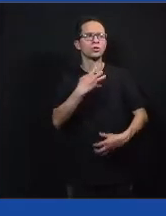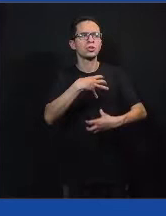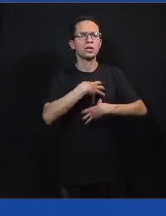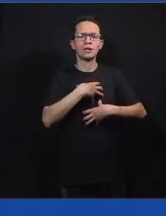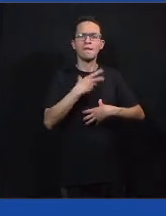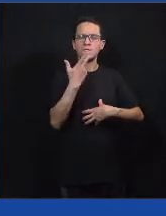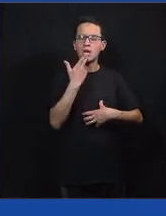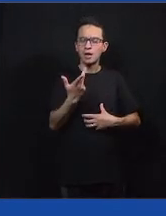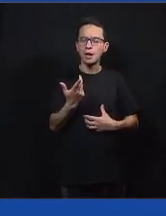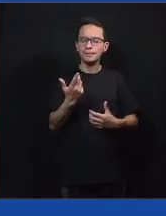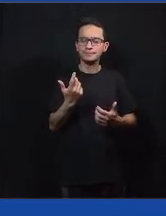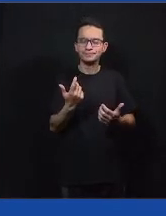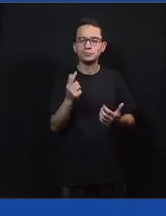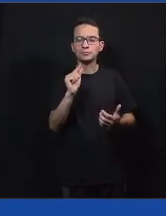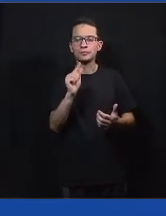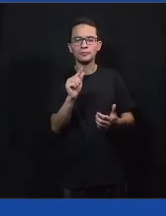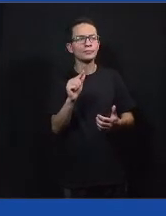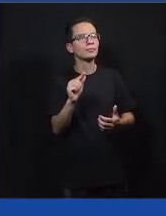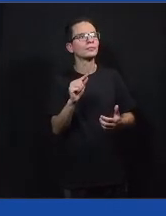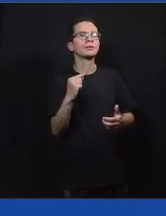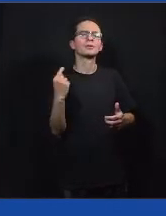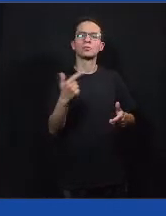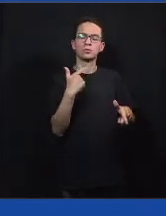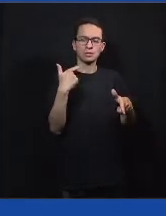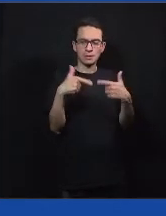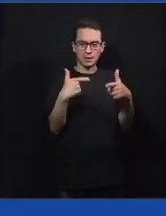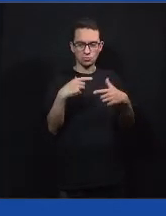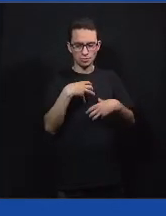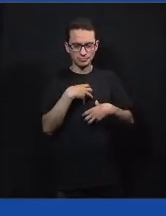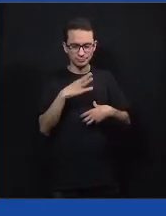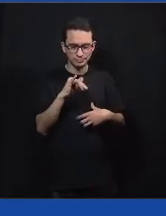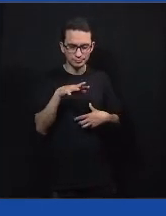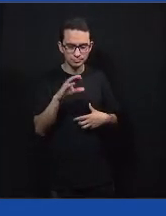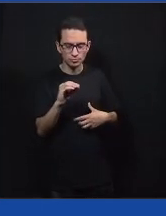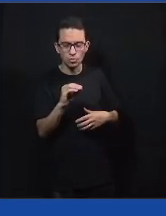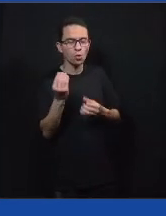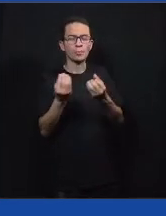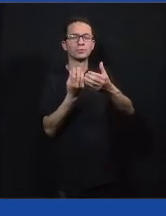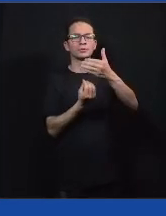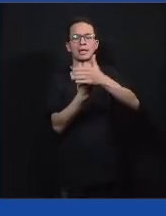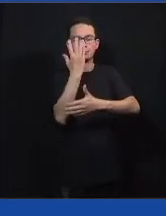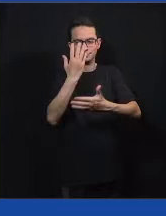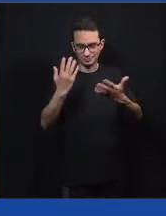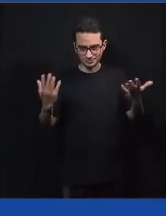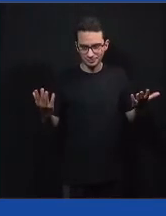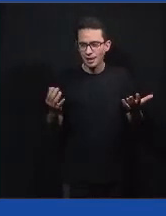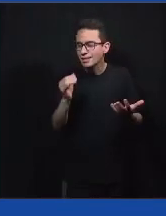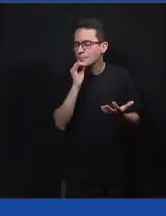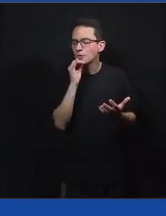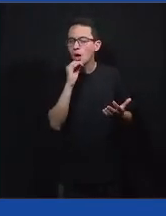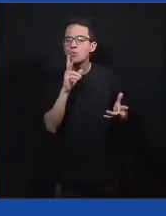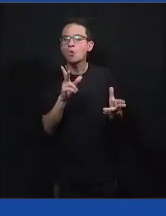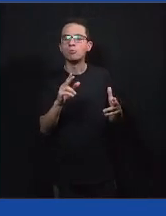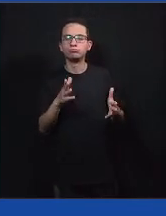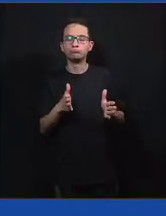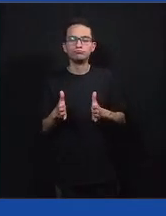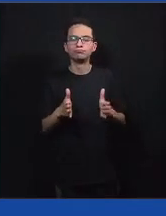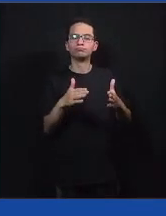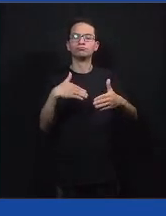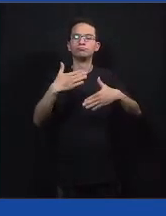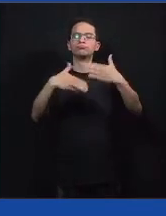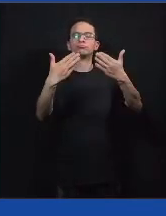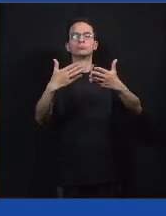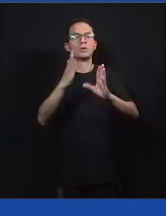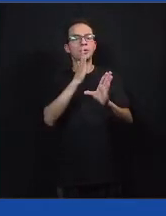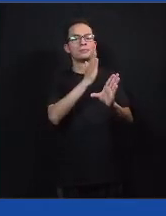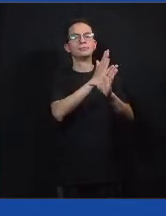entendendo que o conhecimento é construído dentro de um caminhar. Então, a gente vai sempre pelo caminho da descoberta.